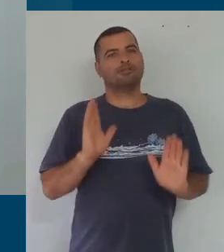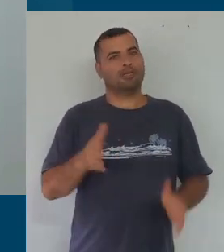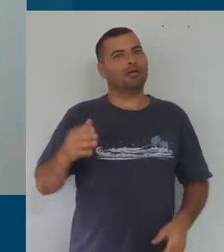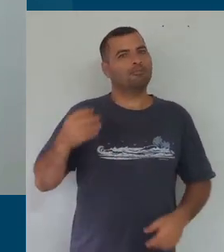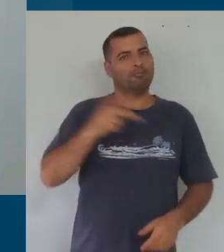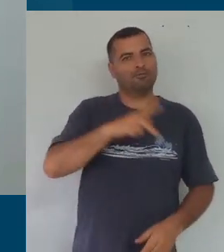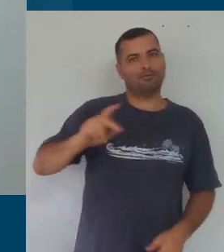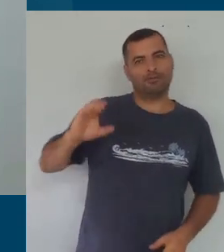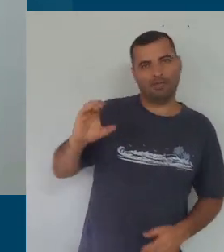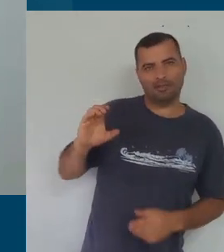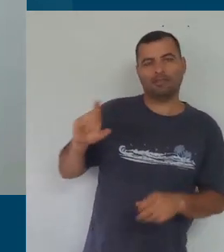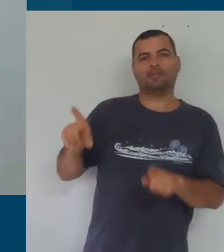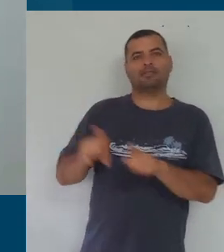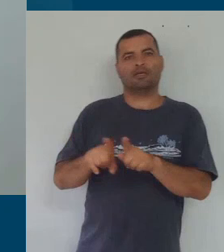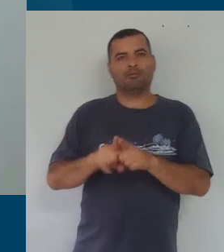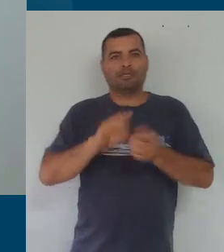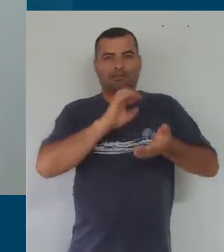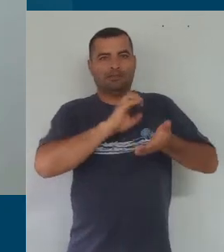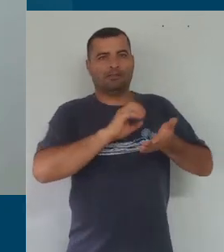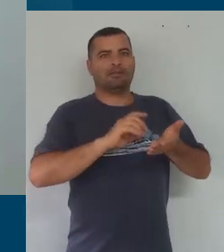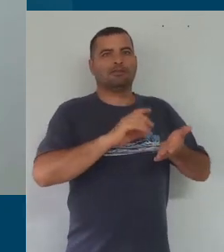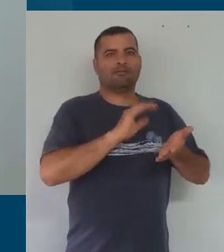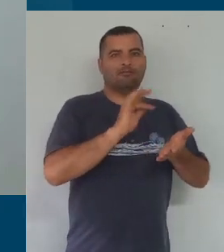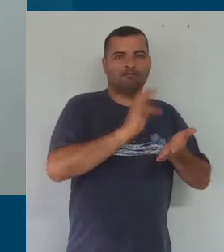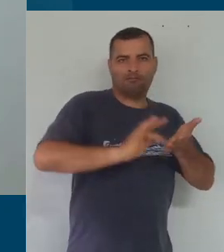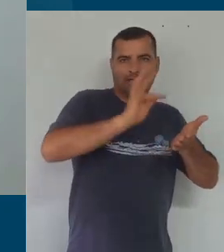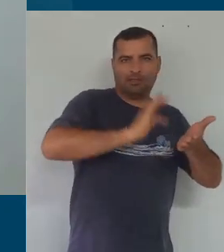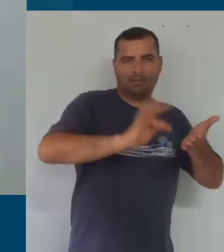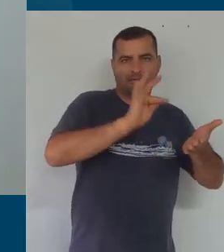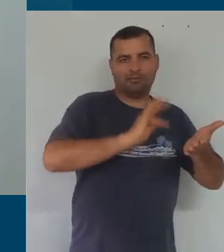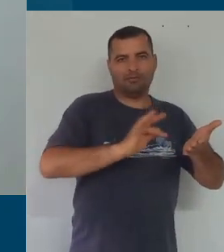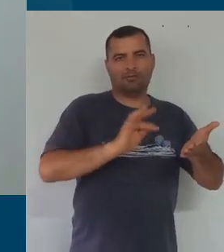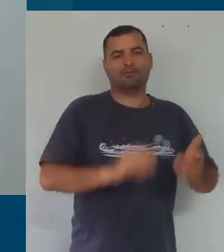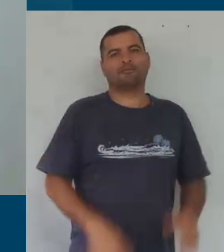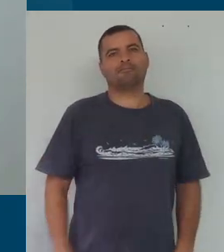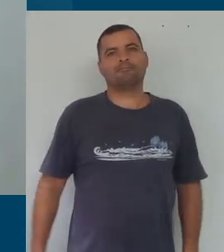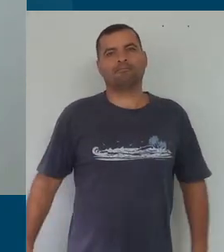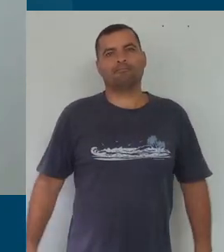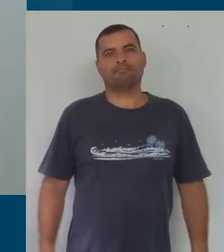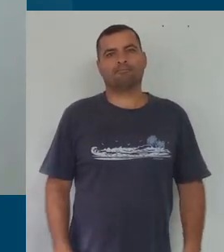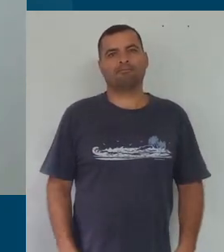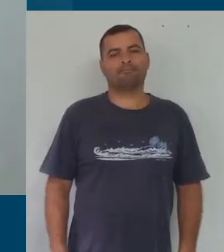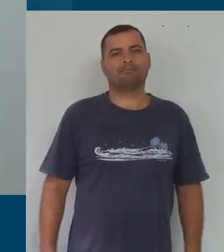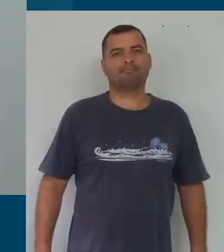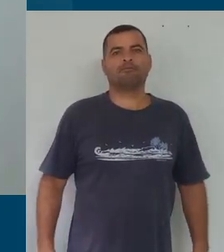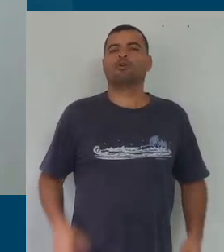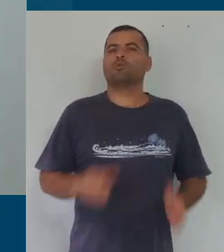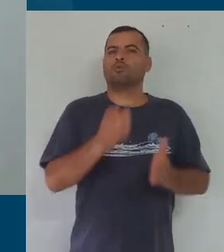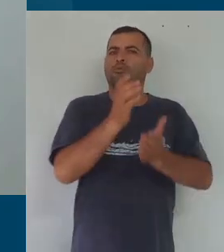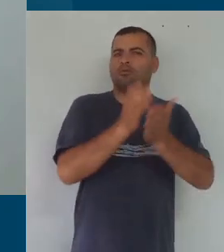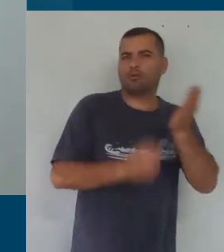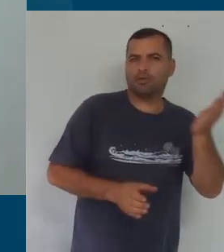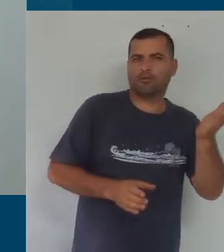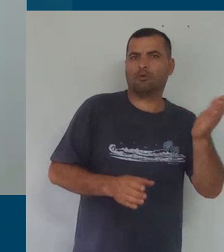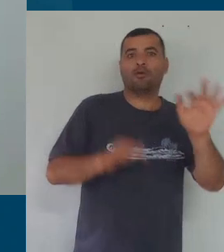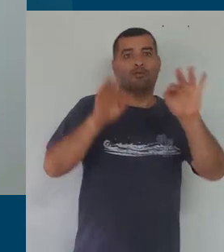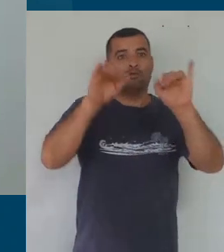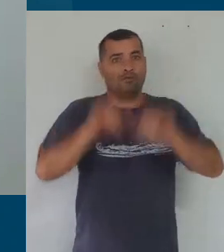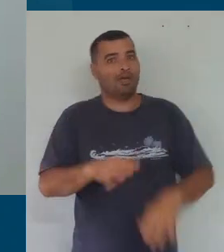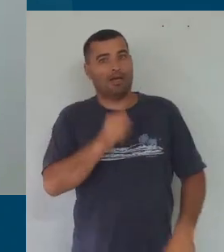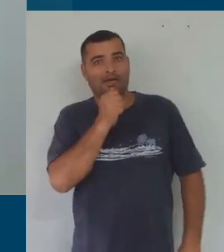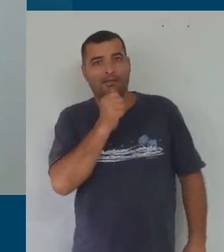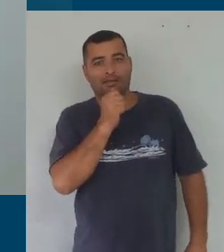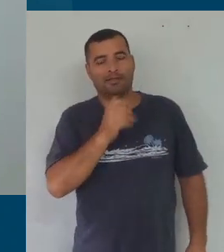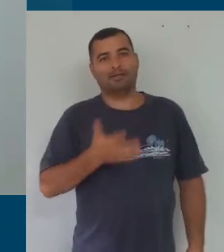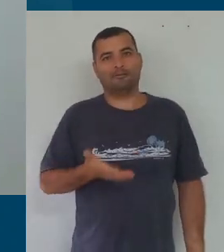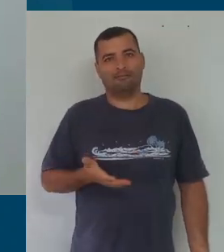e também o nosso secretário de Educação, Fernando Moraes, esse currículo ele não está finalizado, né, então